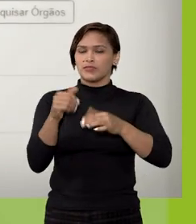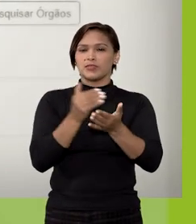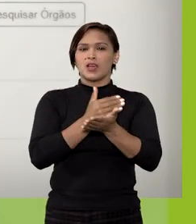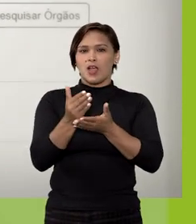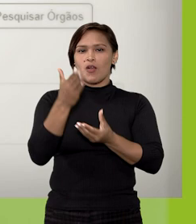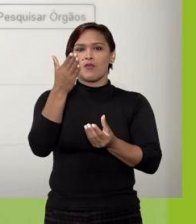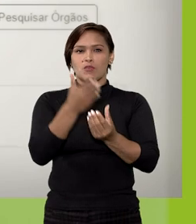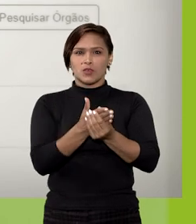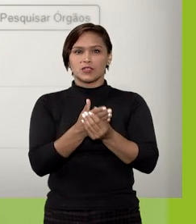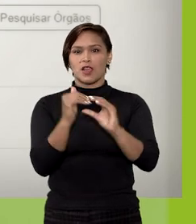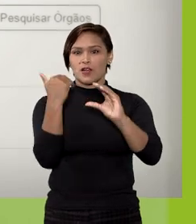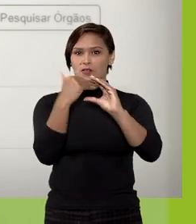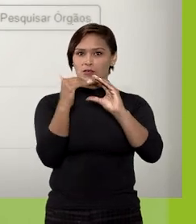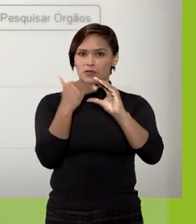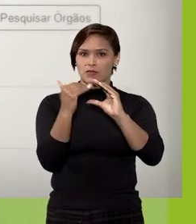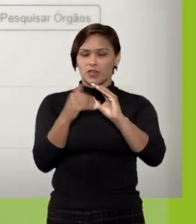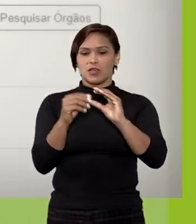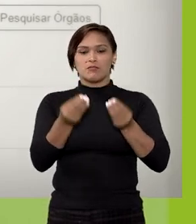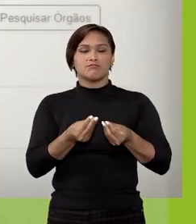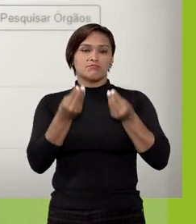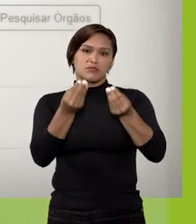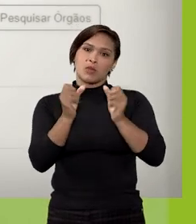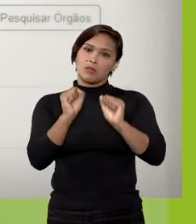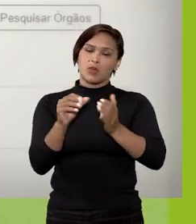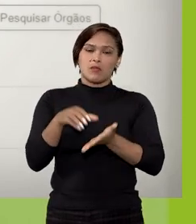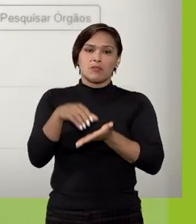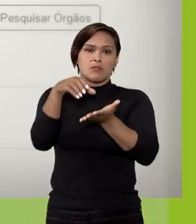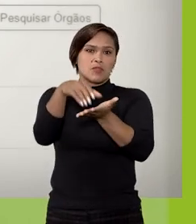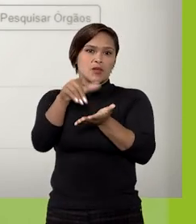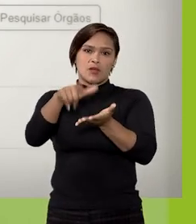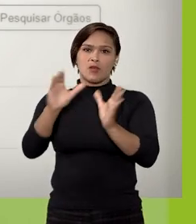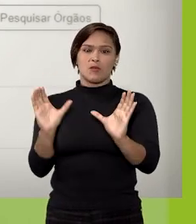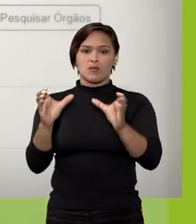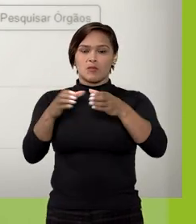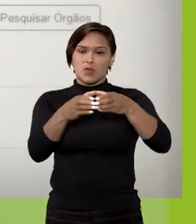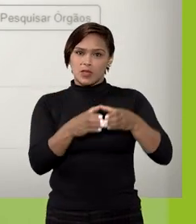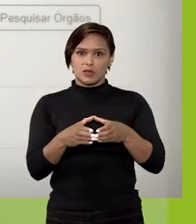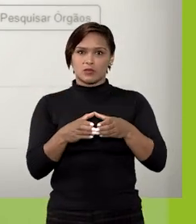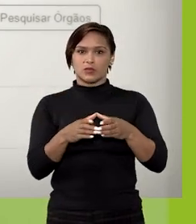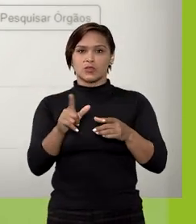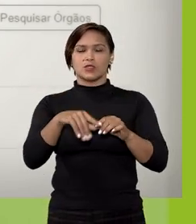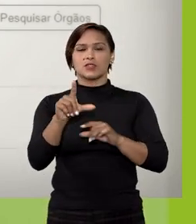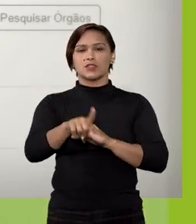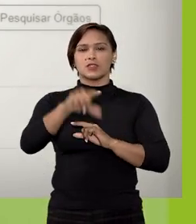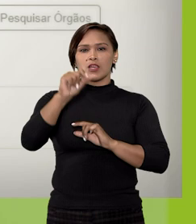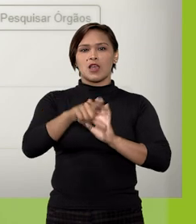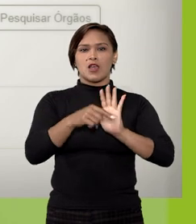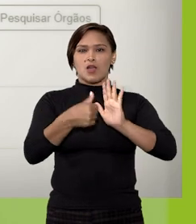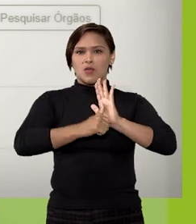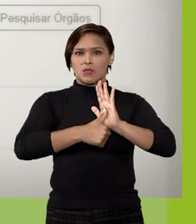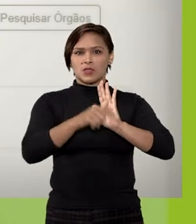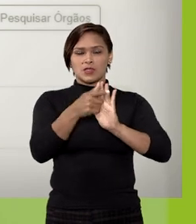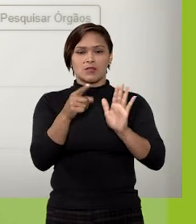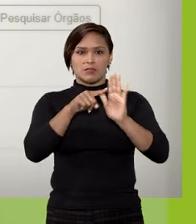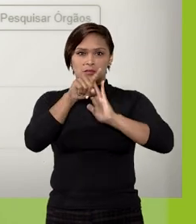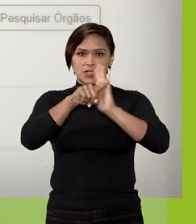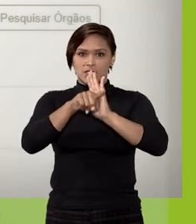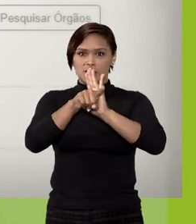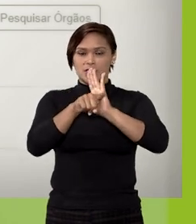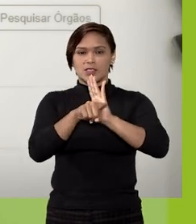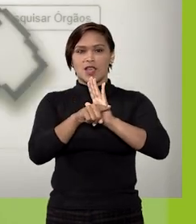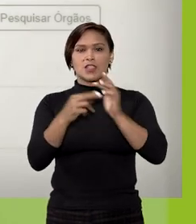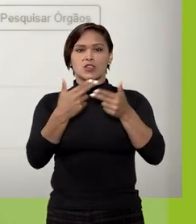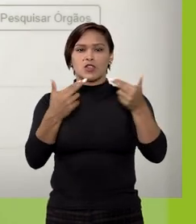inicia o processo de envio. O destino pode ser para um órgão ou para grupos. Selecionando a opção Pesquisar